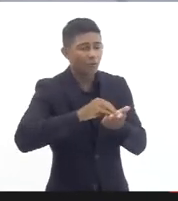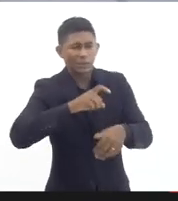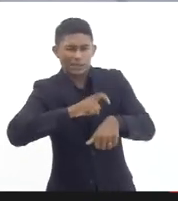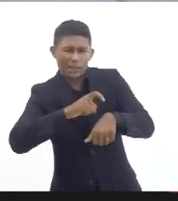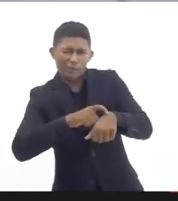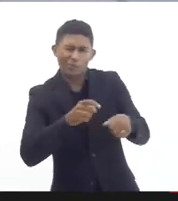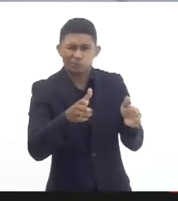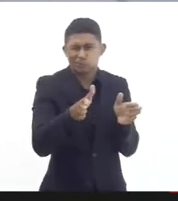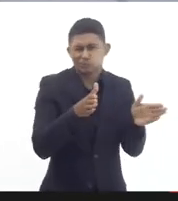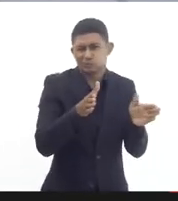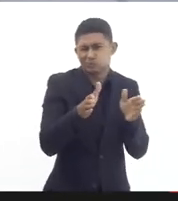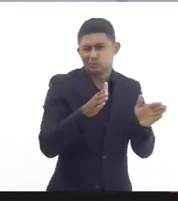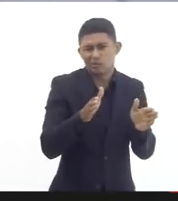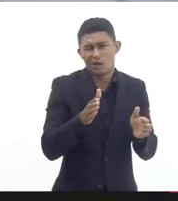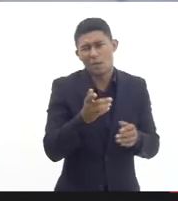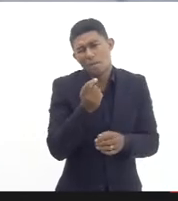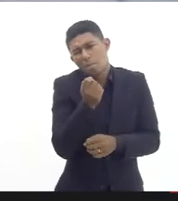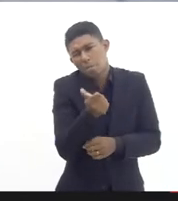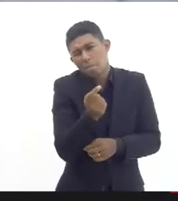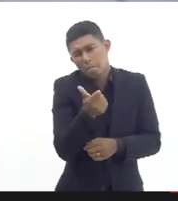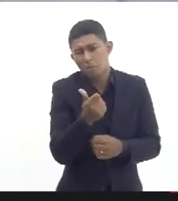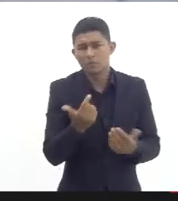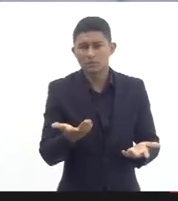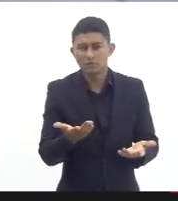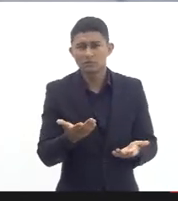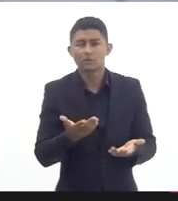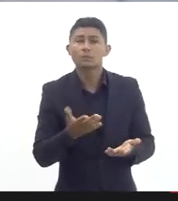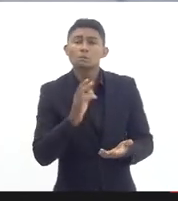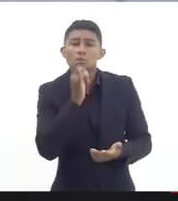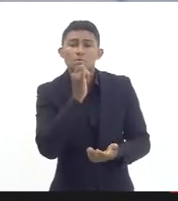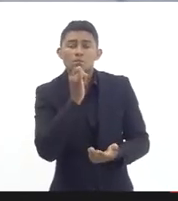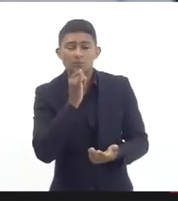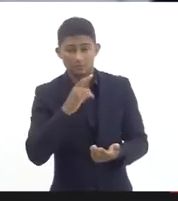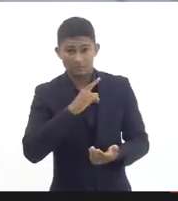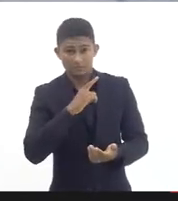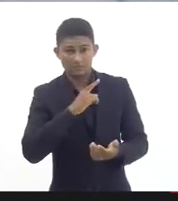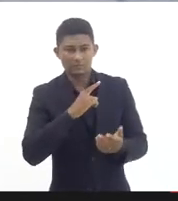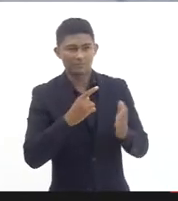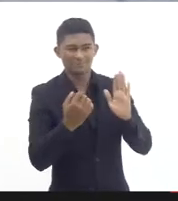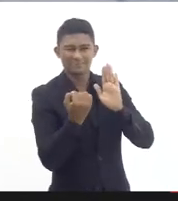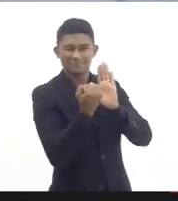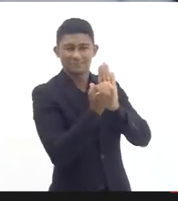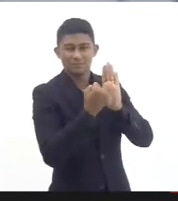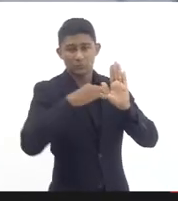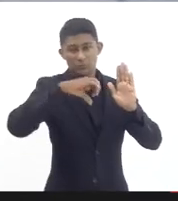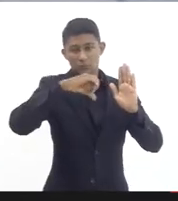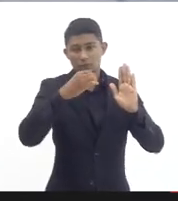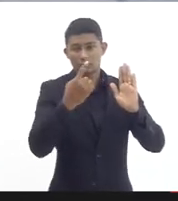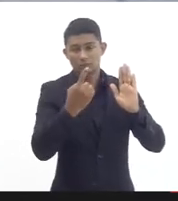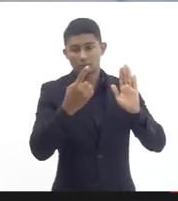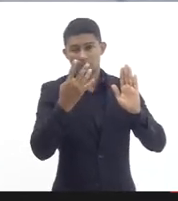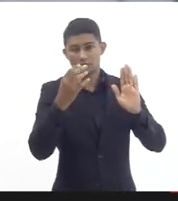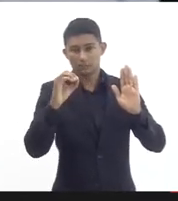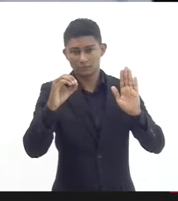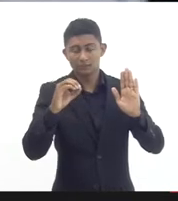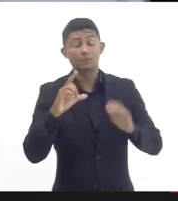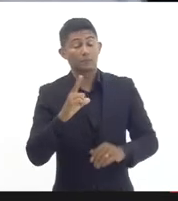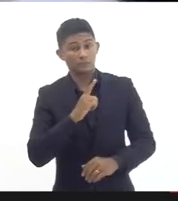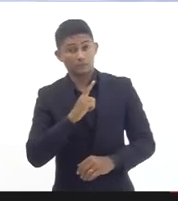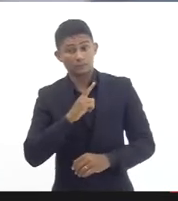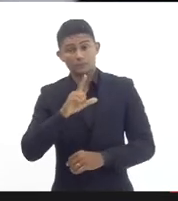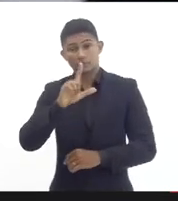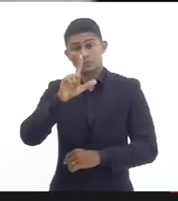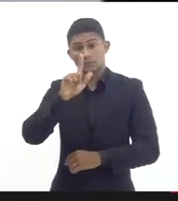decorrentes da 9140 que hoje a gente tem em torno de 5 mil GLPs só atendendo os